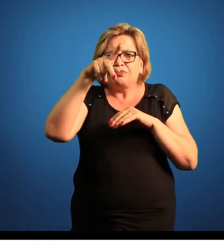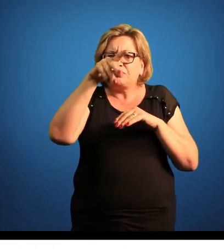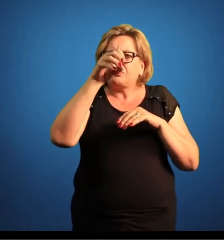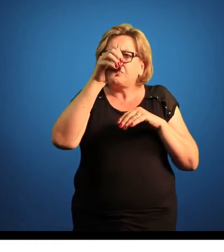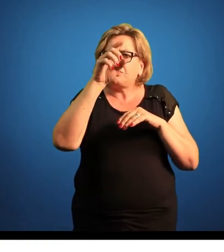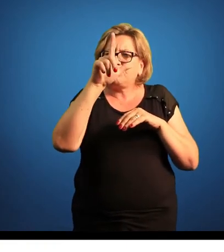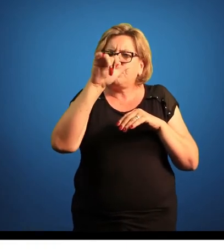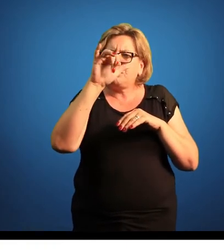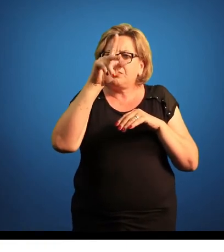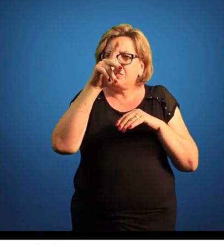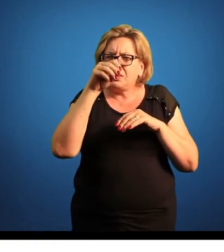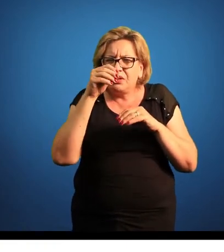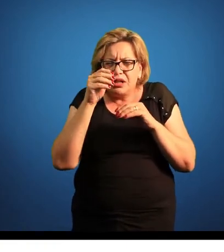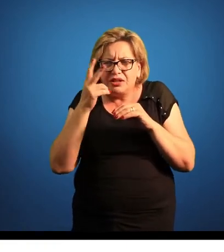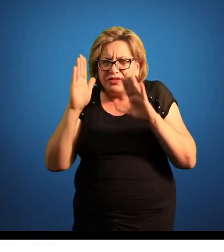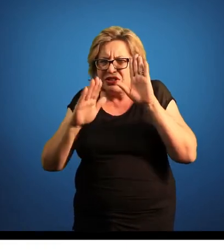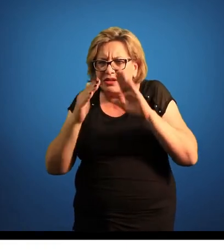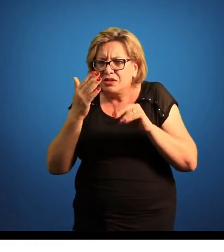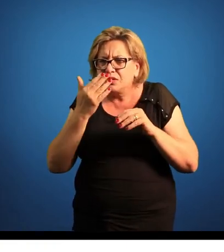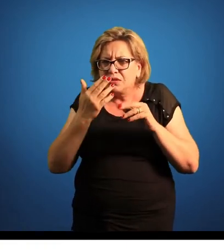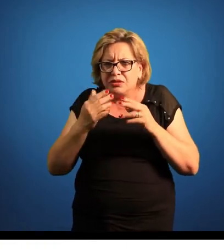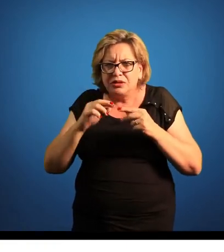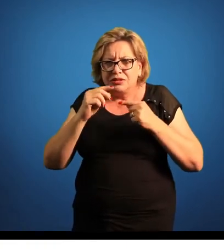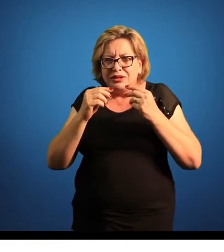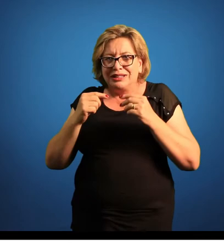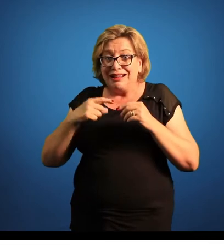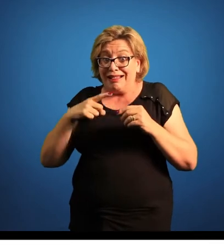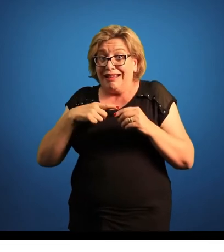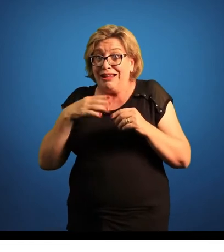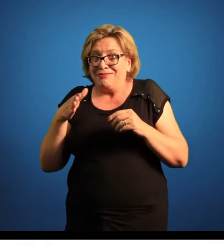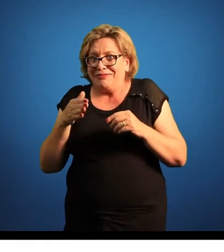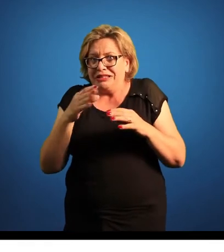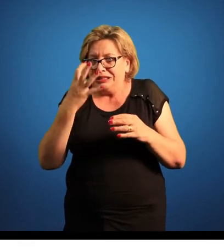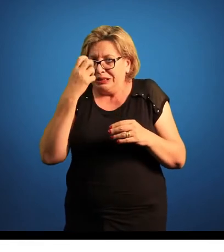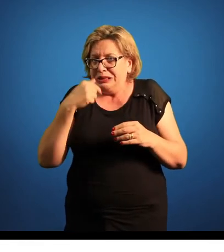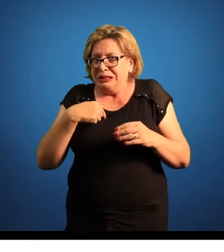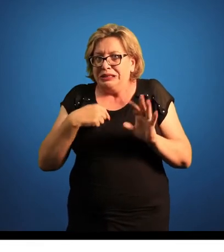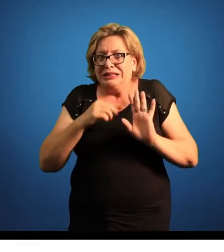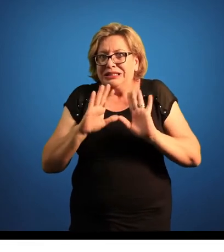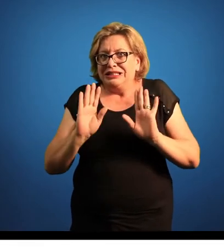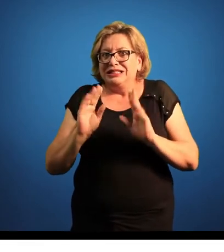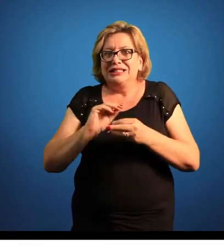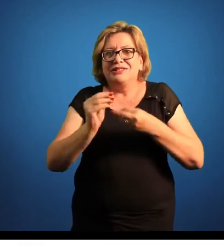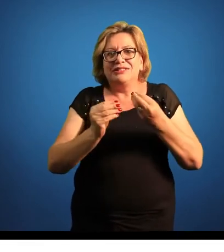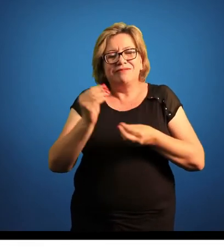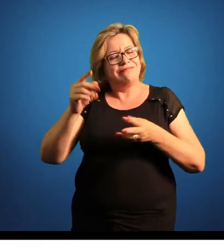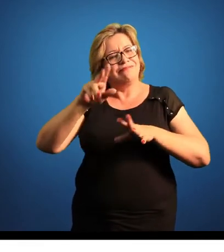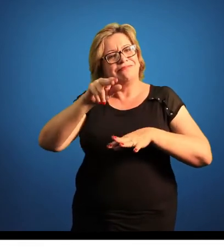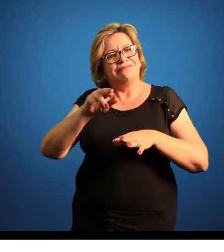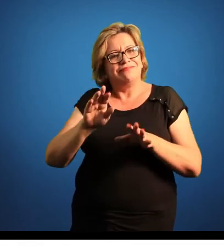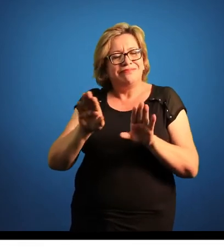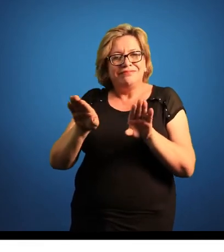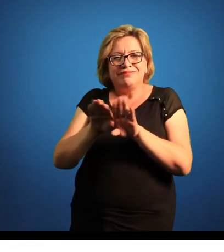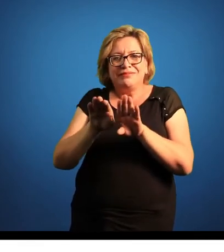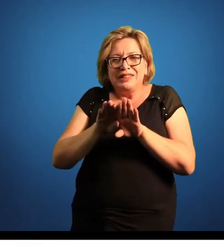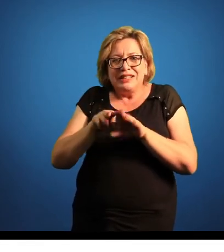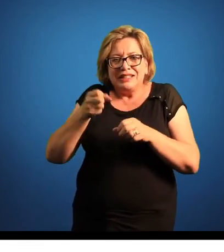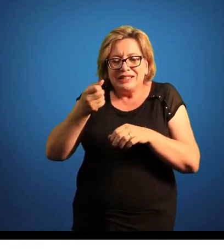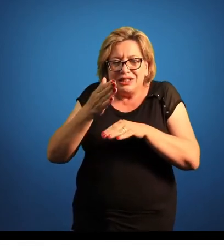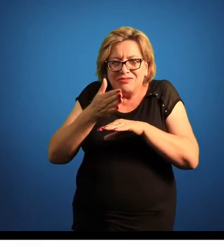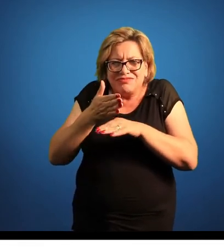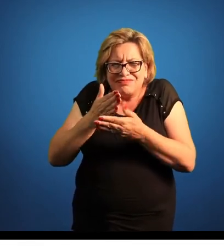Embora a cor não seja contrastante, eu tenho um peixe palhaço muito bravo comigo aqui. E da mesma forma como o anterior coral de couro, se eu